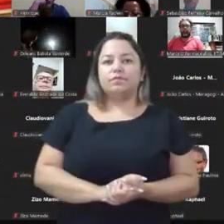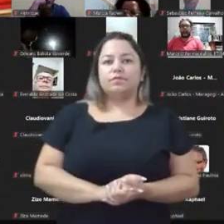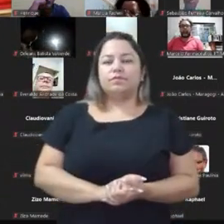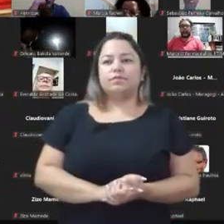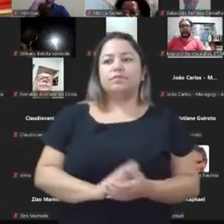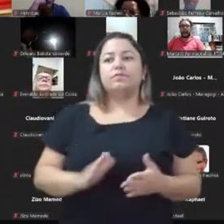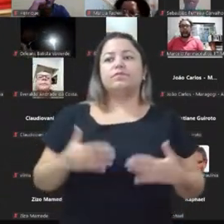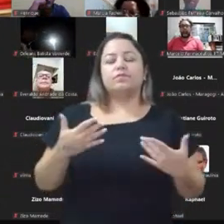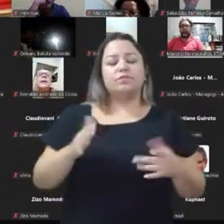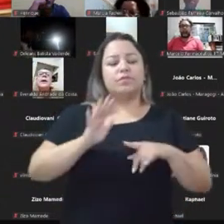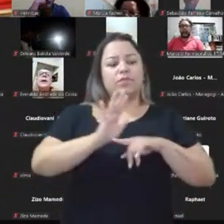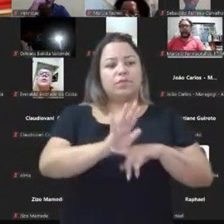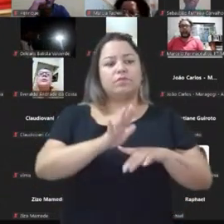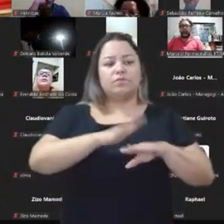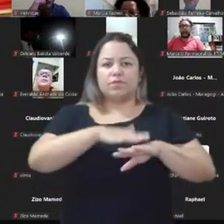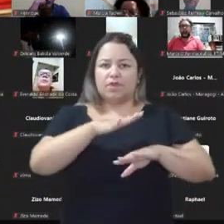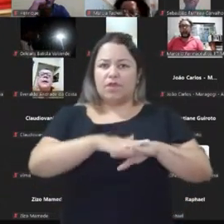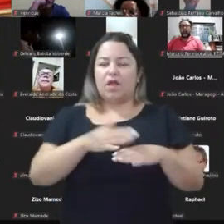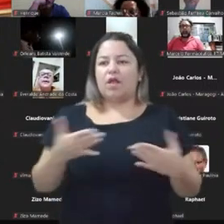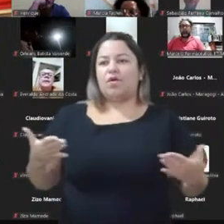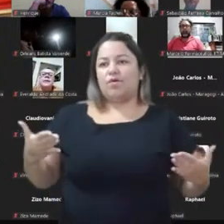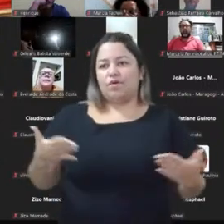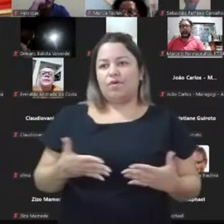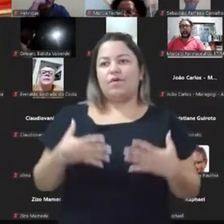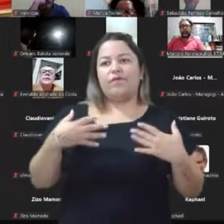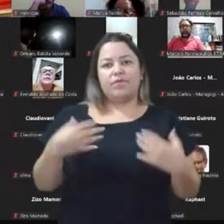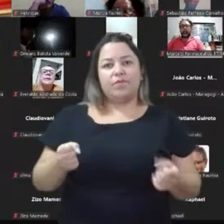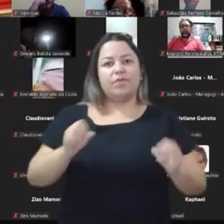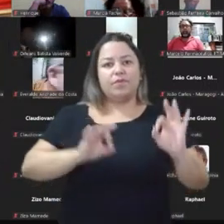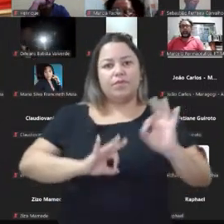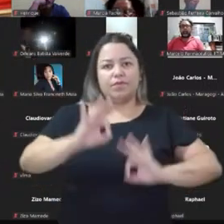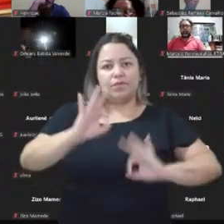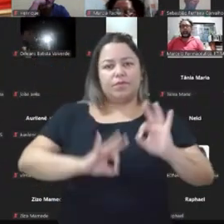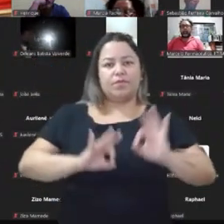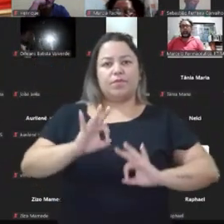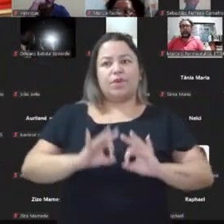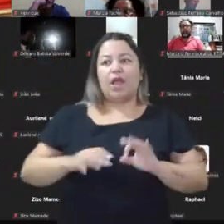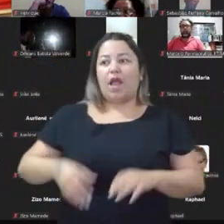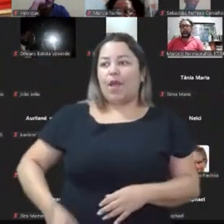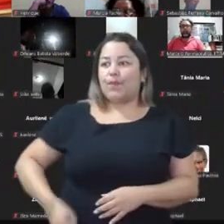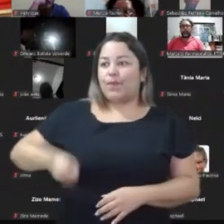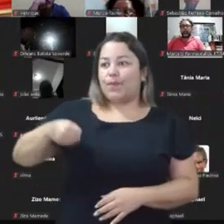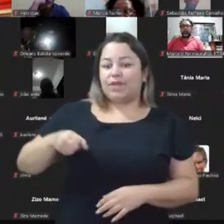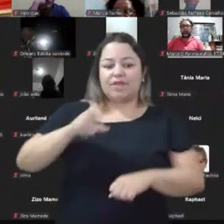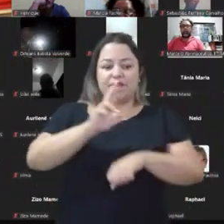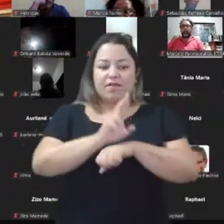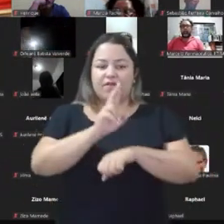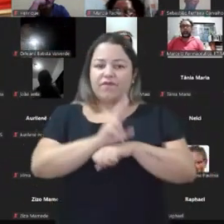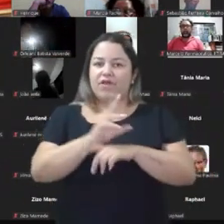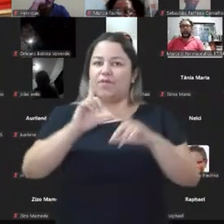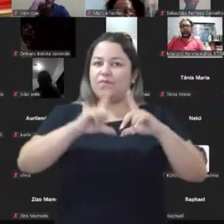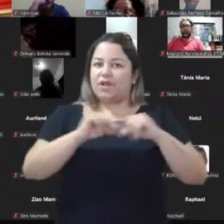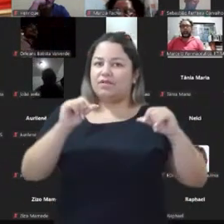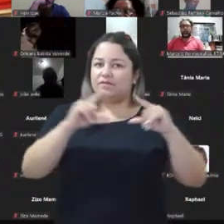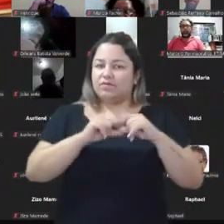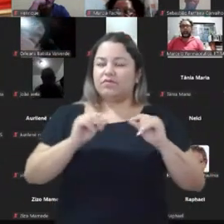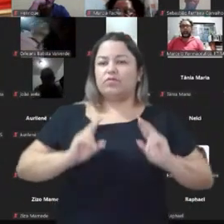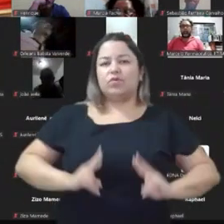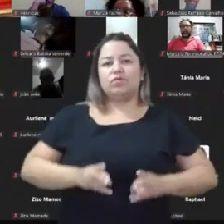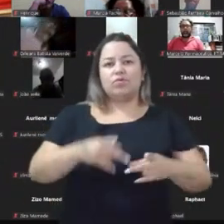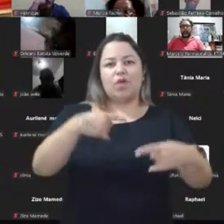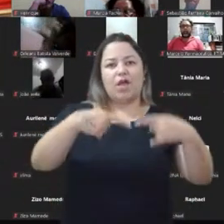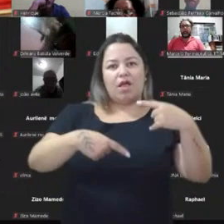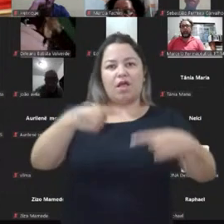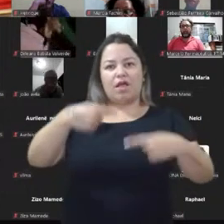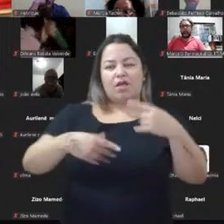que tem ajudado aí. Agora, vamos preparar, preparar a mala, fazer reserva lá em Brasília, porque lá nós vamos continuar o debate